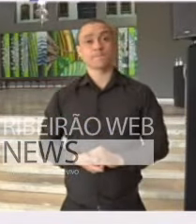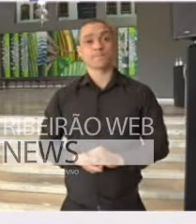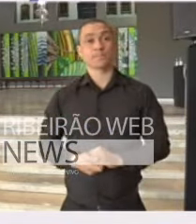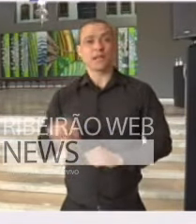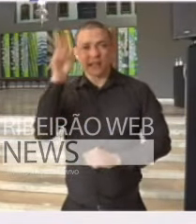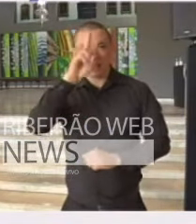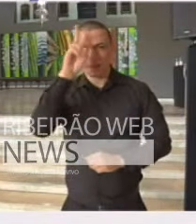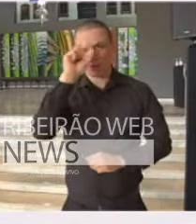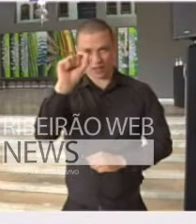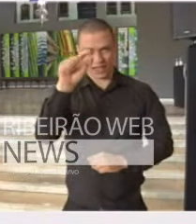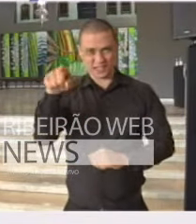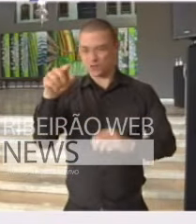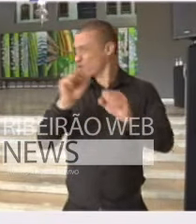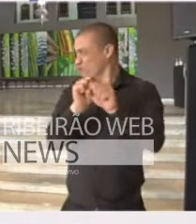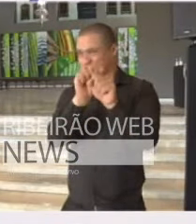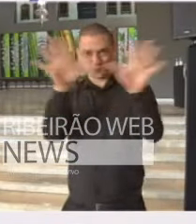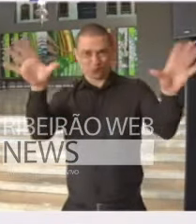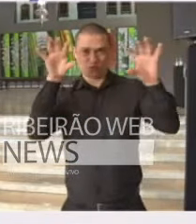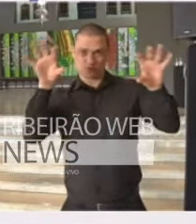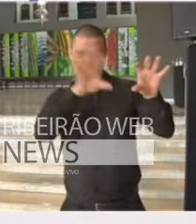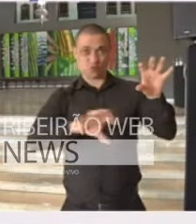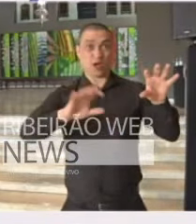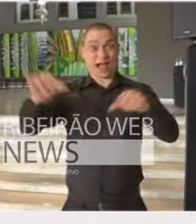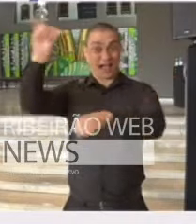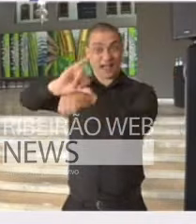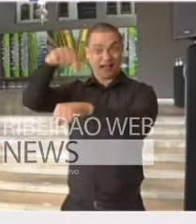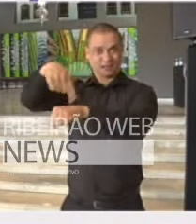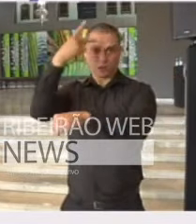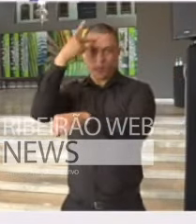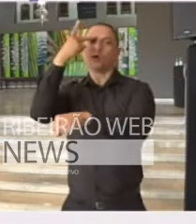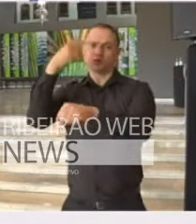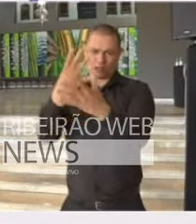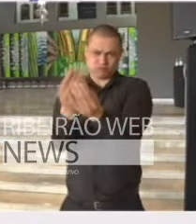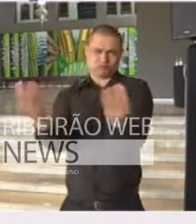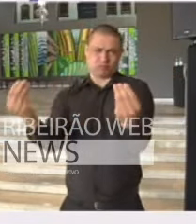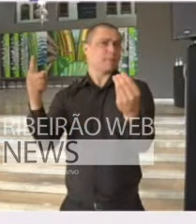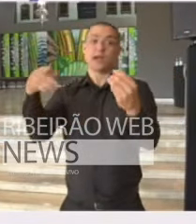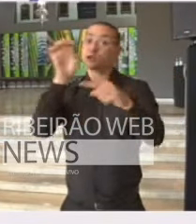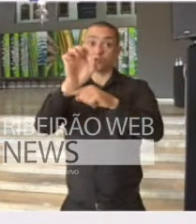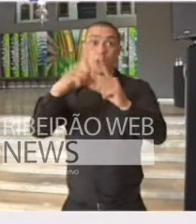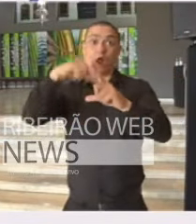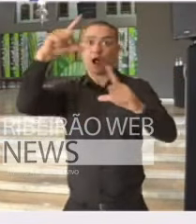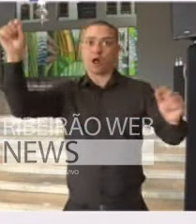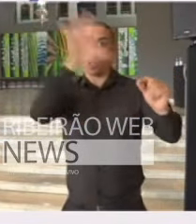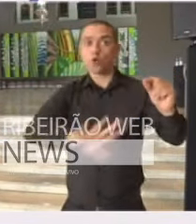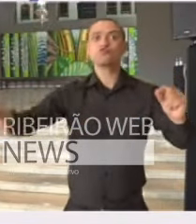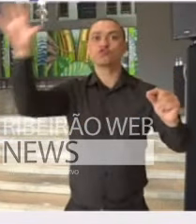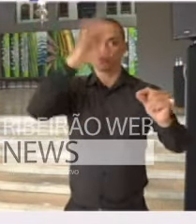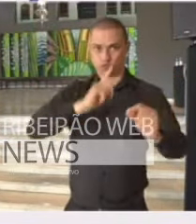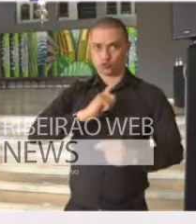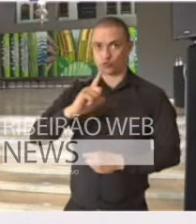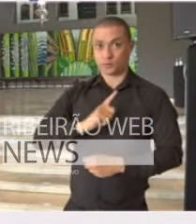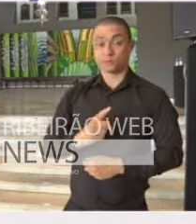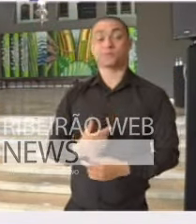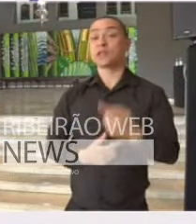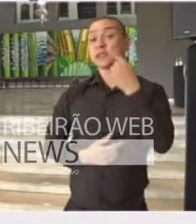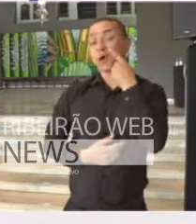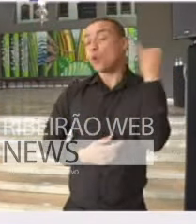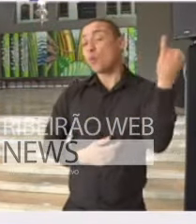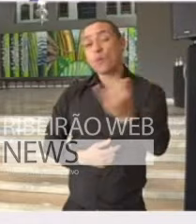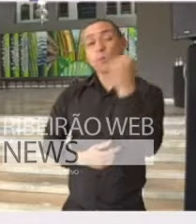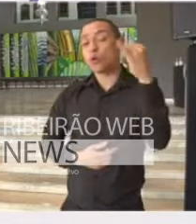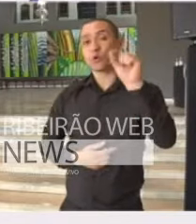Lembrando que essa distribuição, inclusive, tem uma grande concentração na capital, mas é distribuída em todo o Estado no mapa. Uma coisa importante, então,